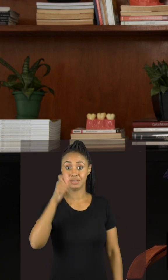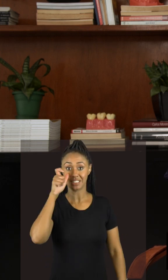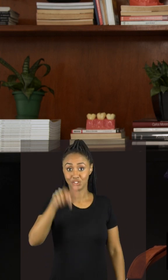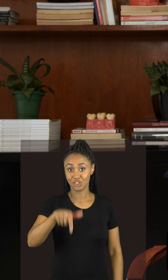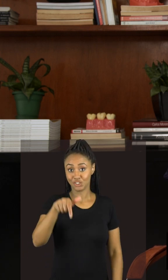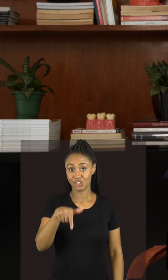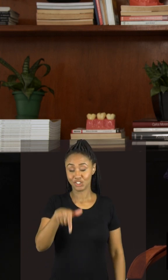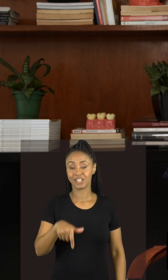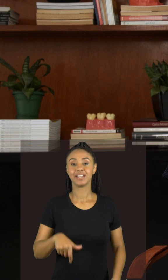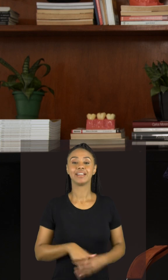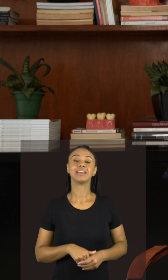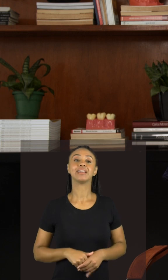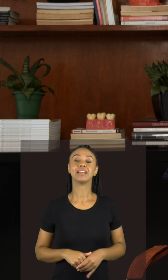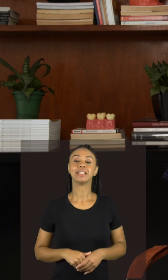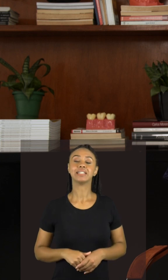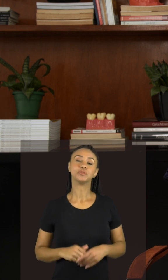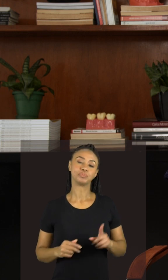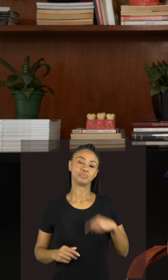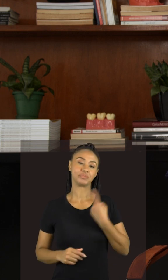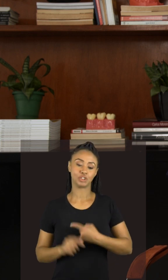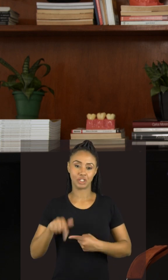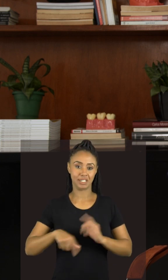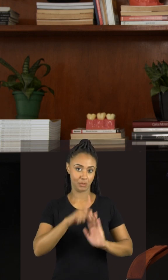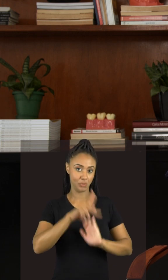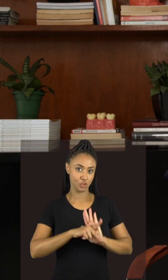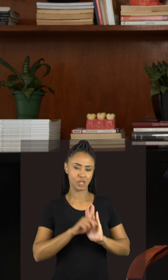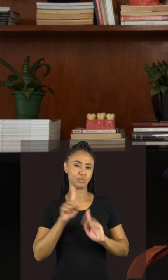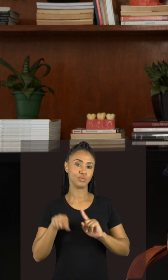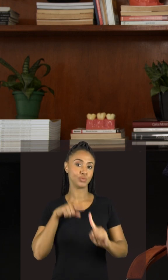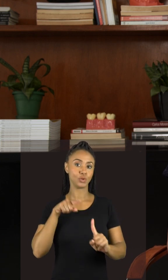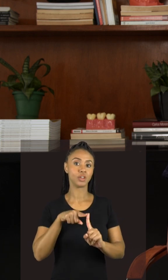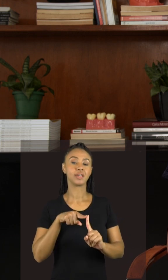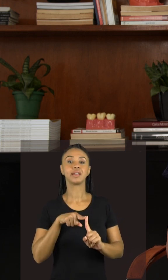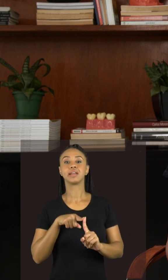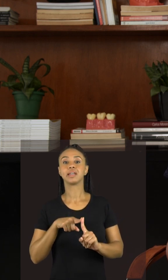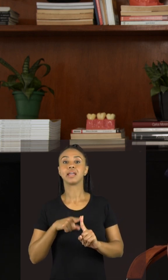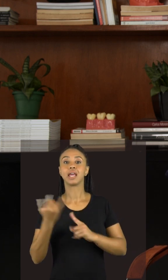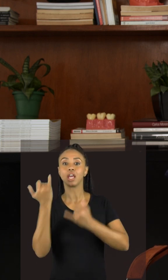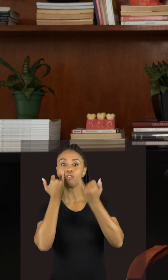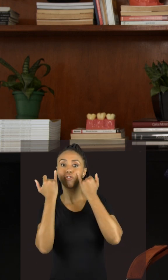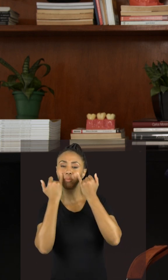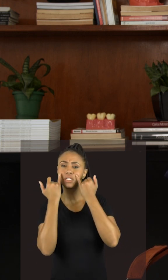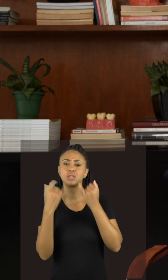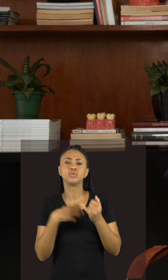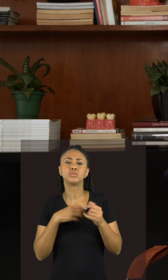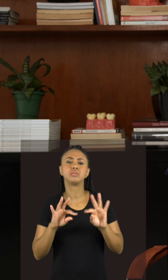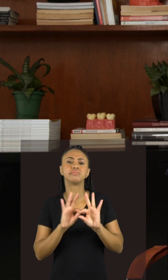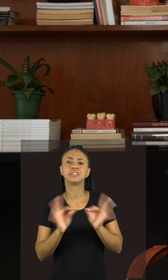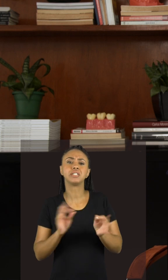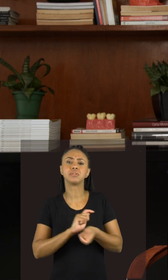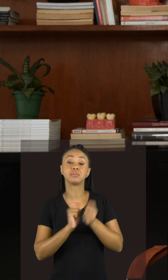assistiram esse vídeo a gente nesse projeto busca trazer informações de forma simples